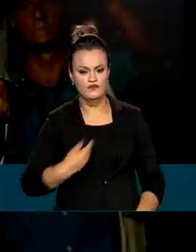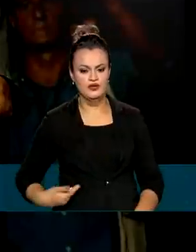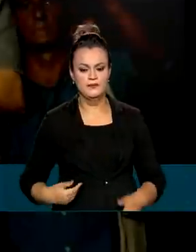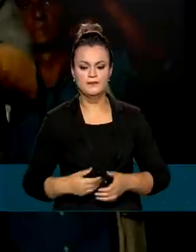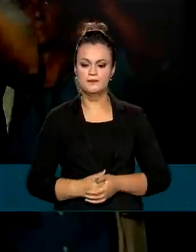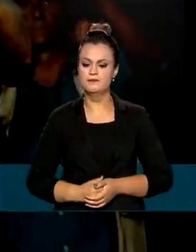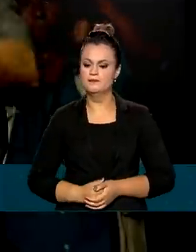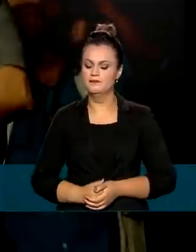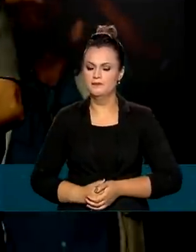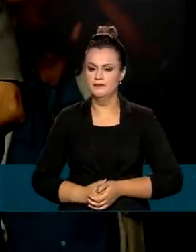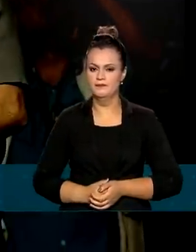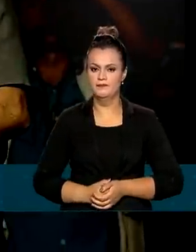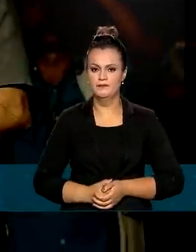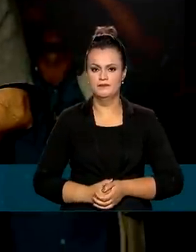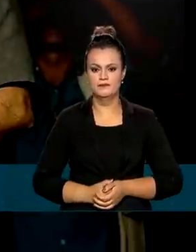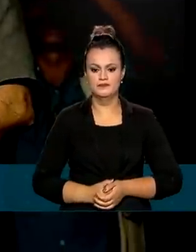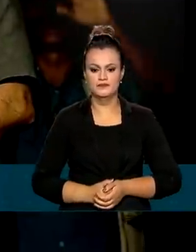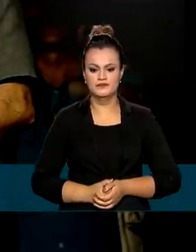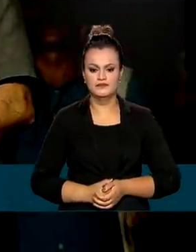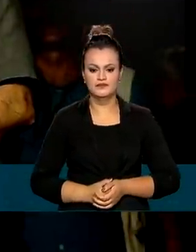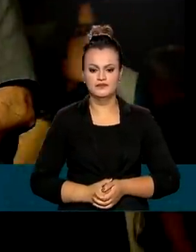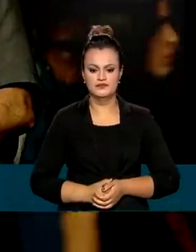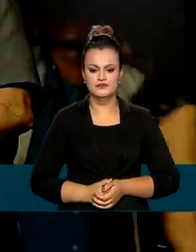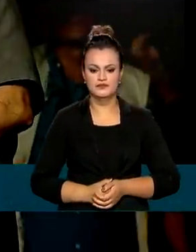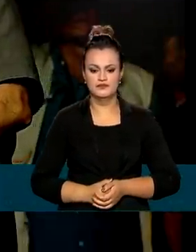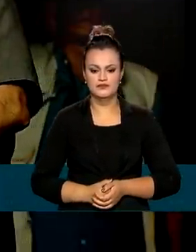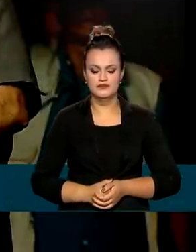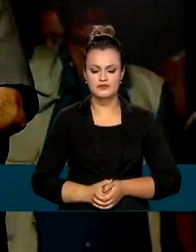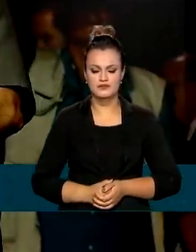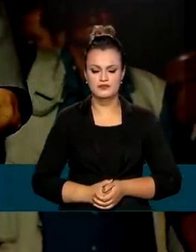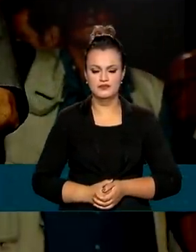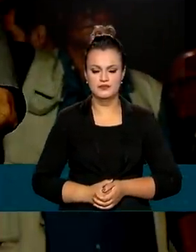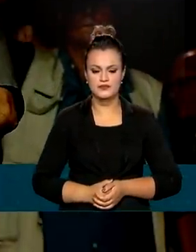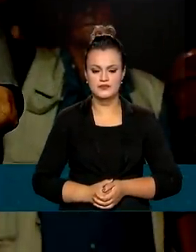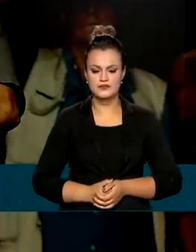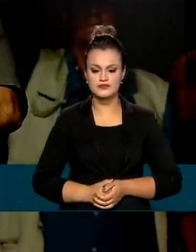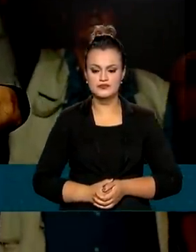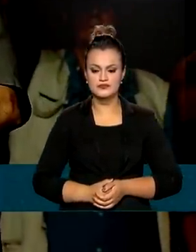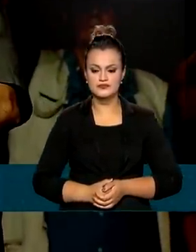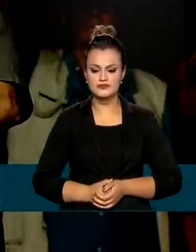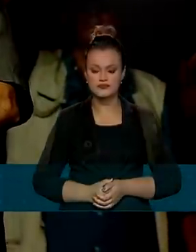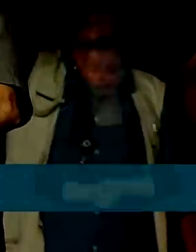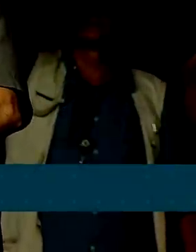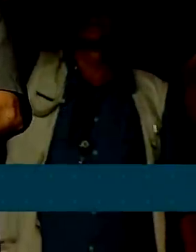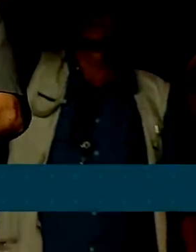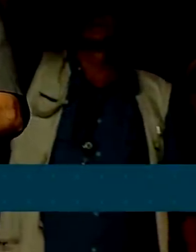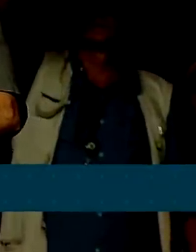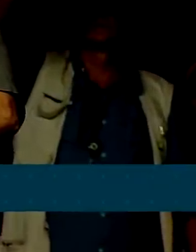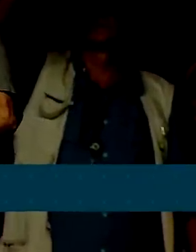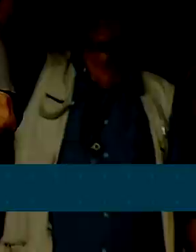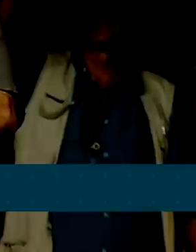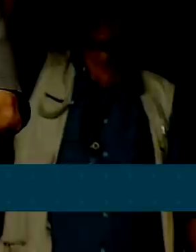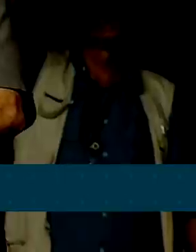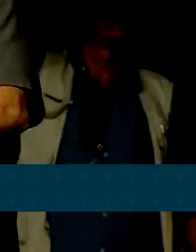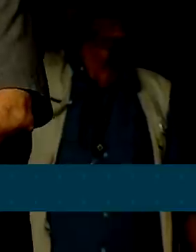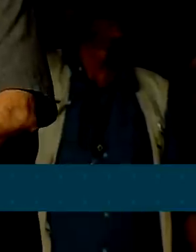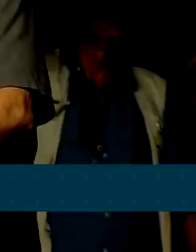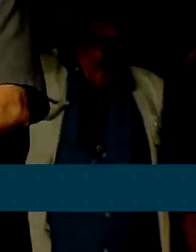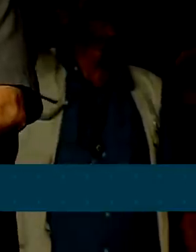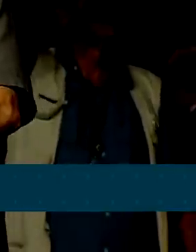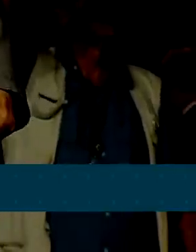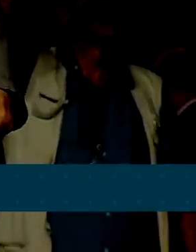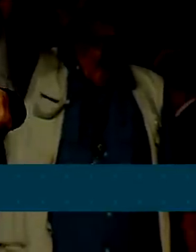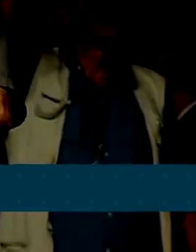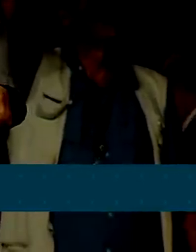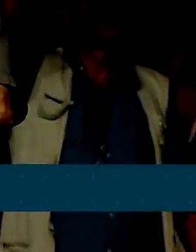políticas para os municípios e para os estados, local onde realmente vocês conhecem a necessidade